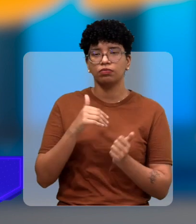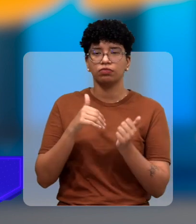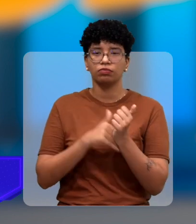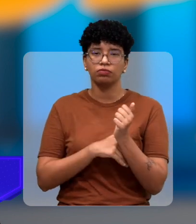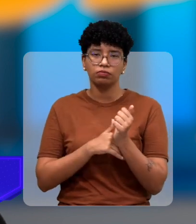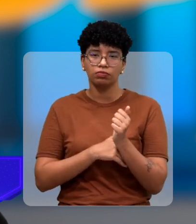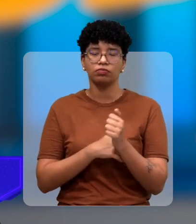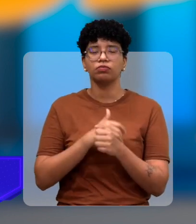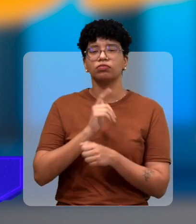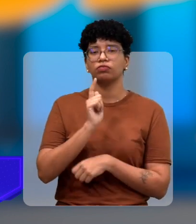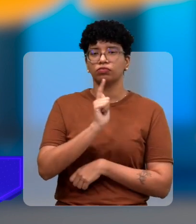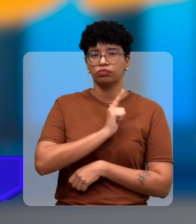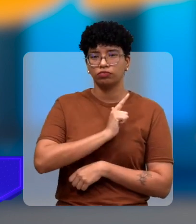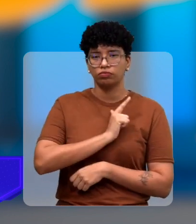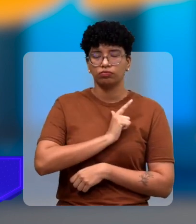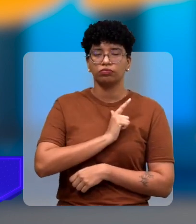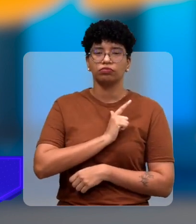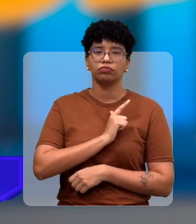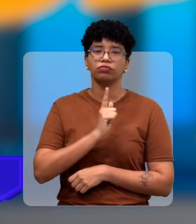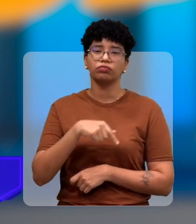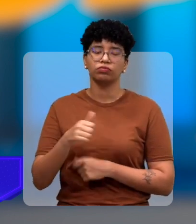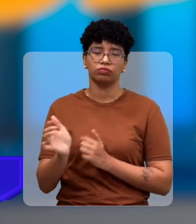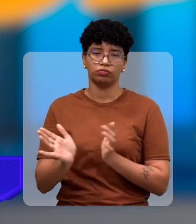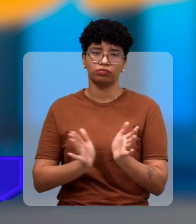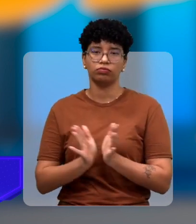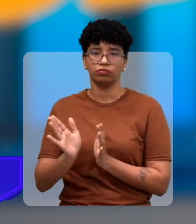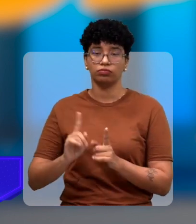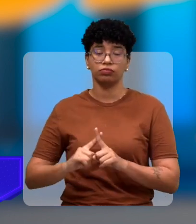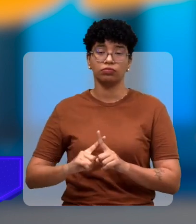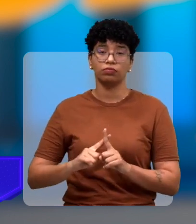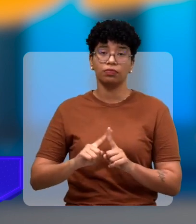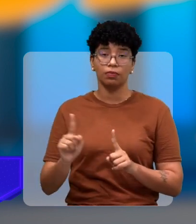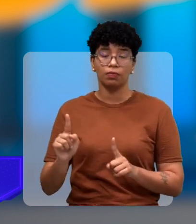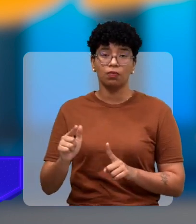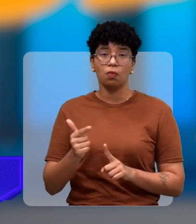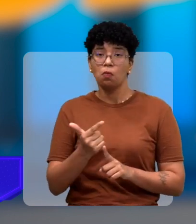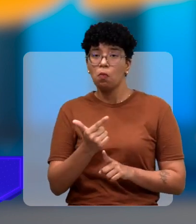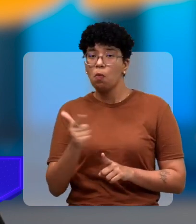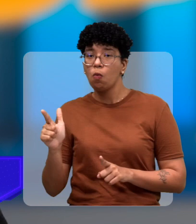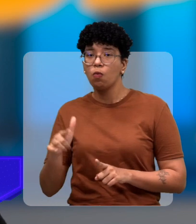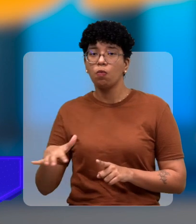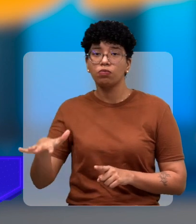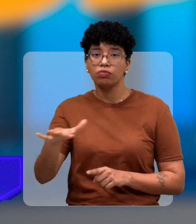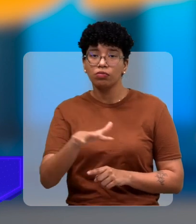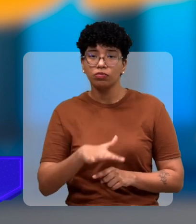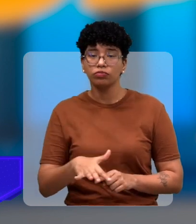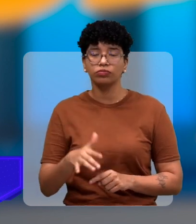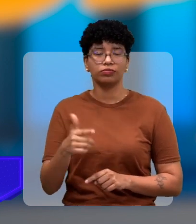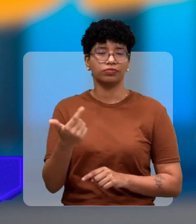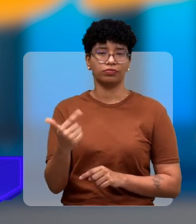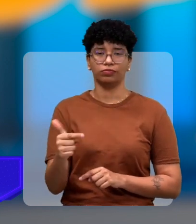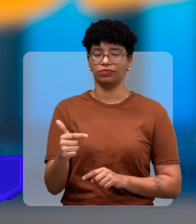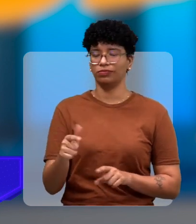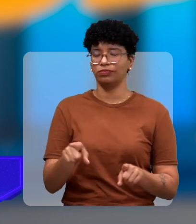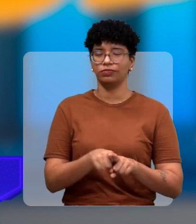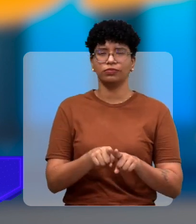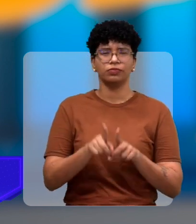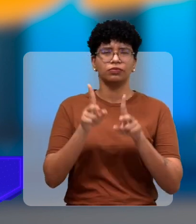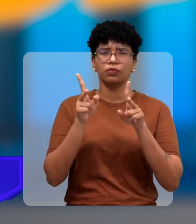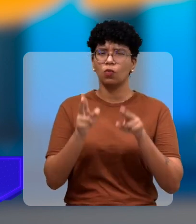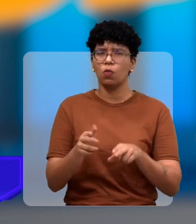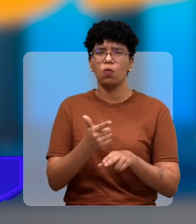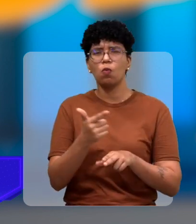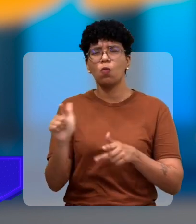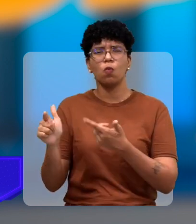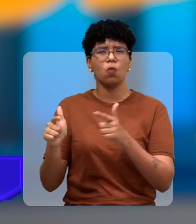senha é com voz, entendeu? Eu já acho uma acessibilidade nessa parte. Mas, em outra área, não só em Timon, como em várias cidades do Brasil,